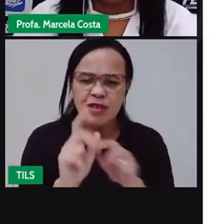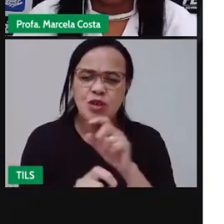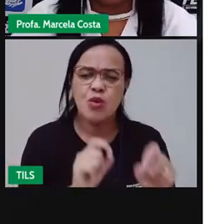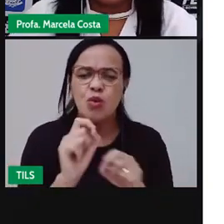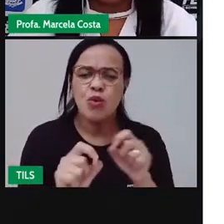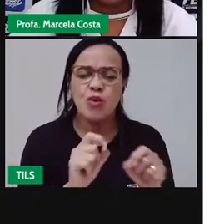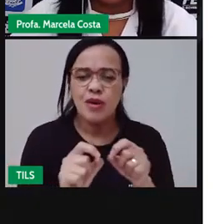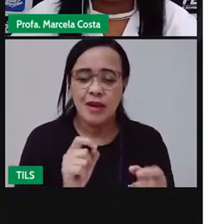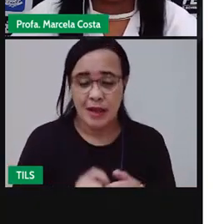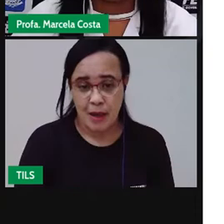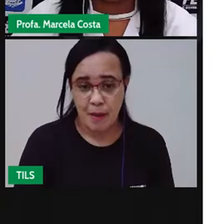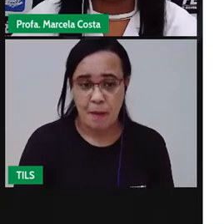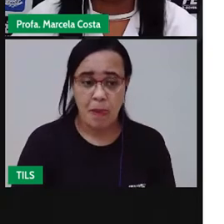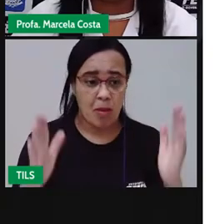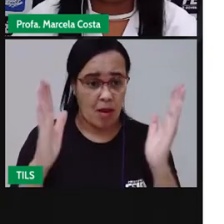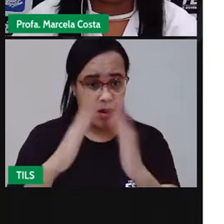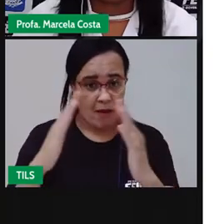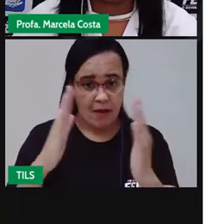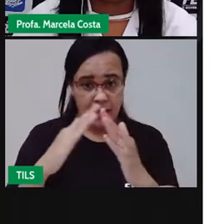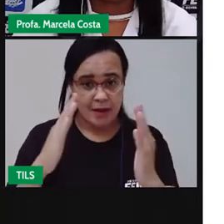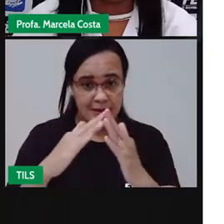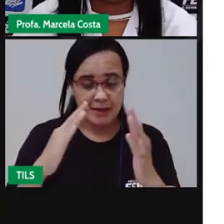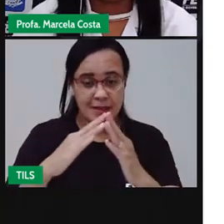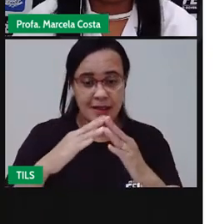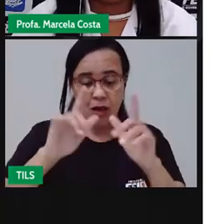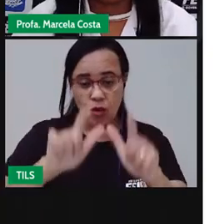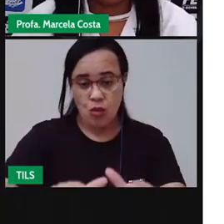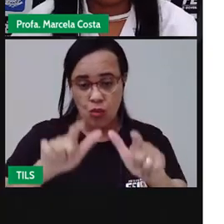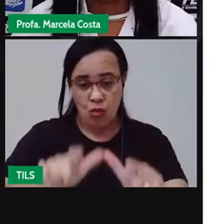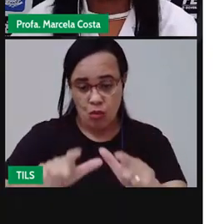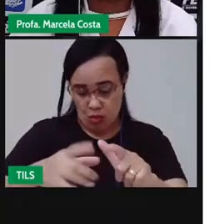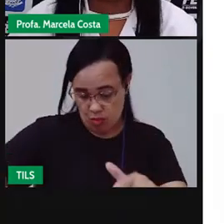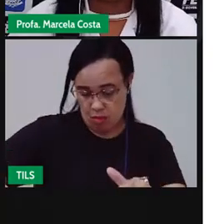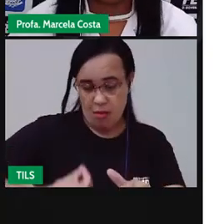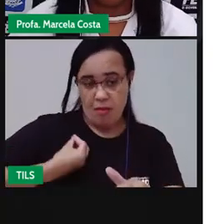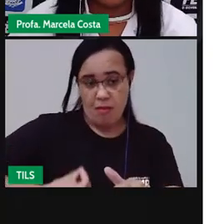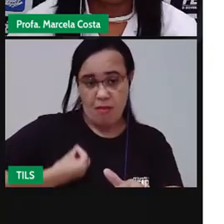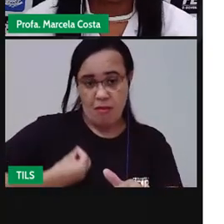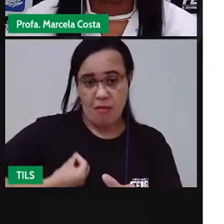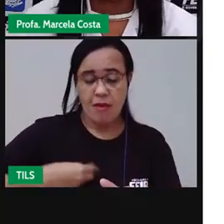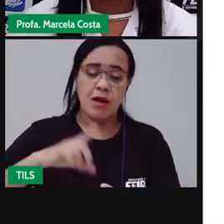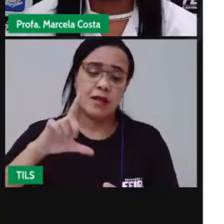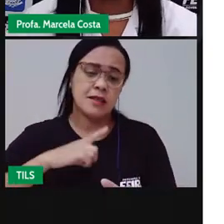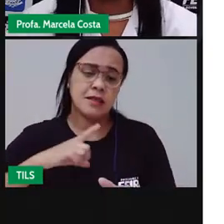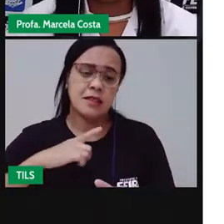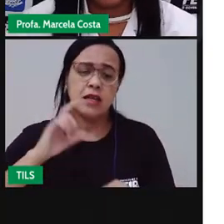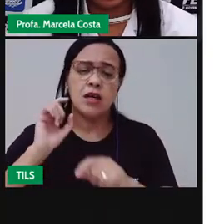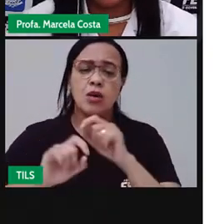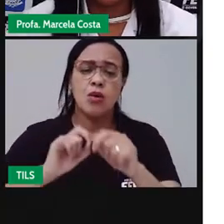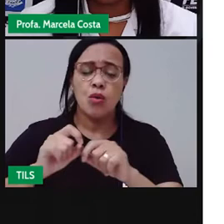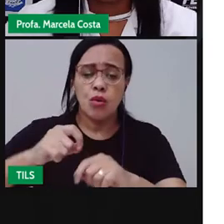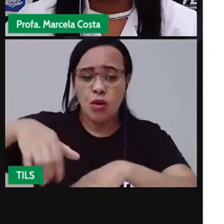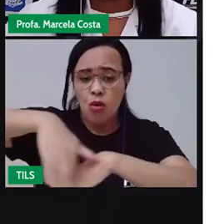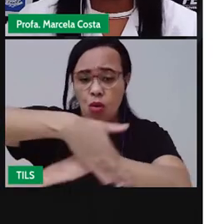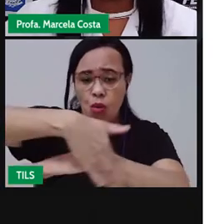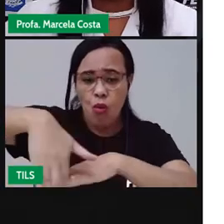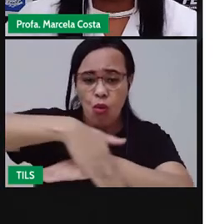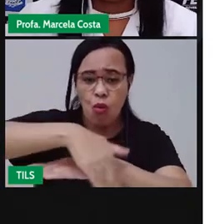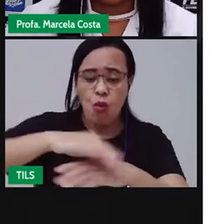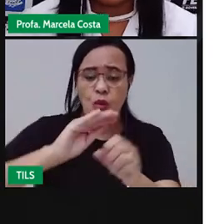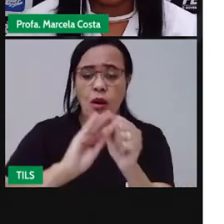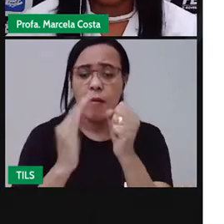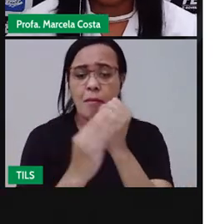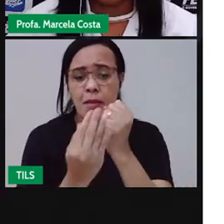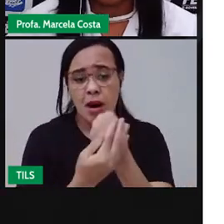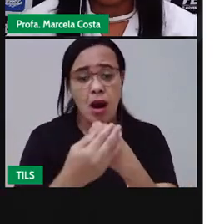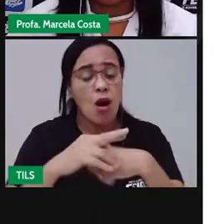uma casa, um ambiente de convivência, ele está situado em uma rua, que está no bairro, que está